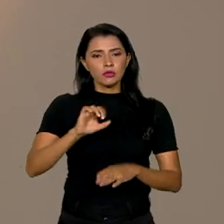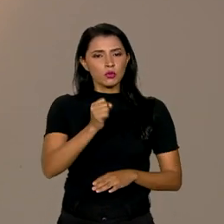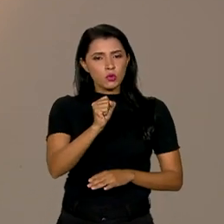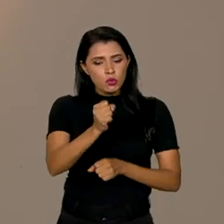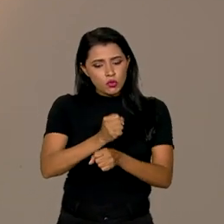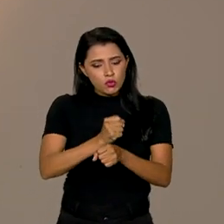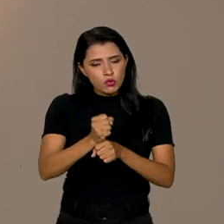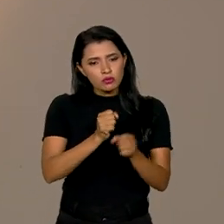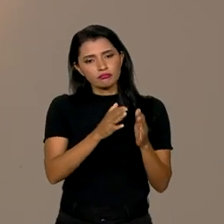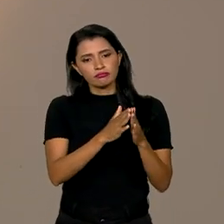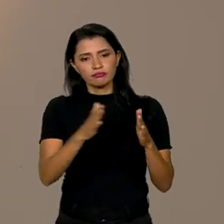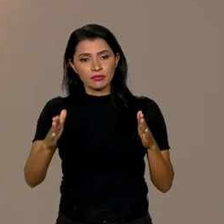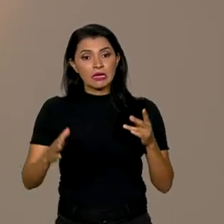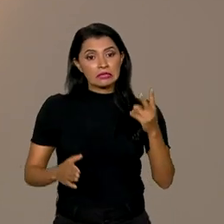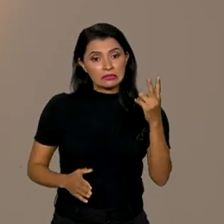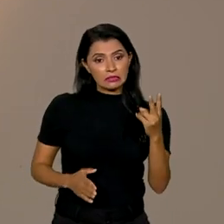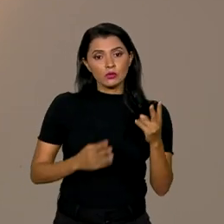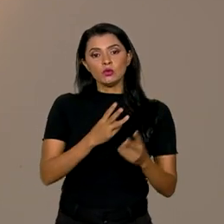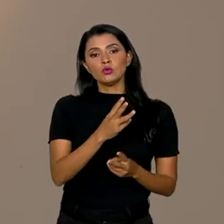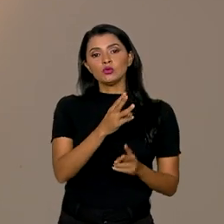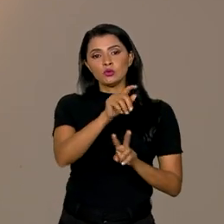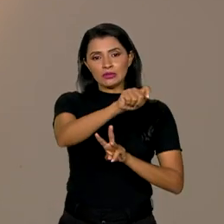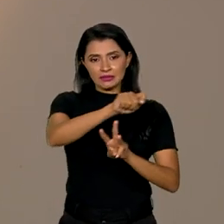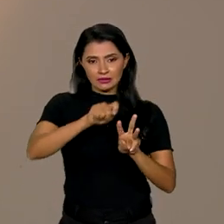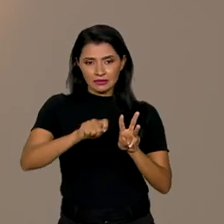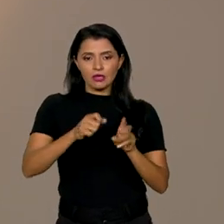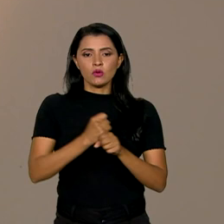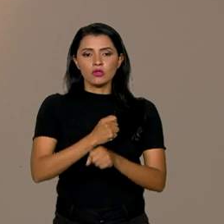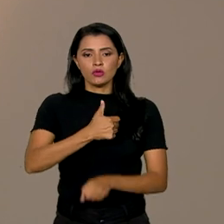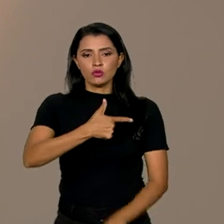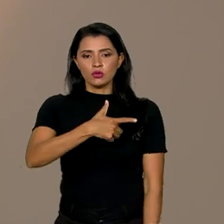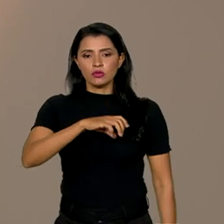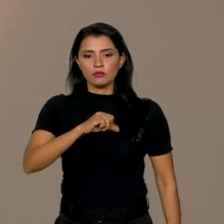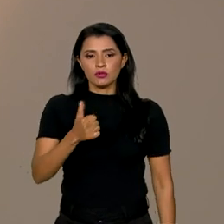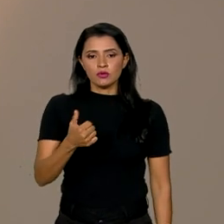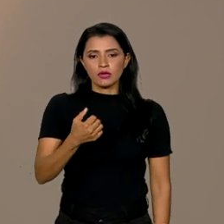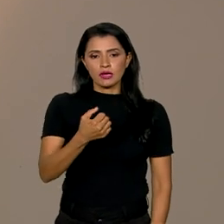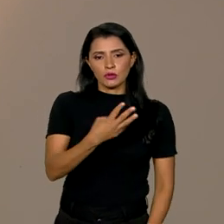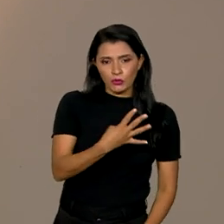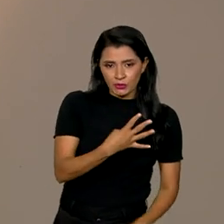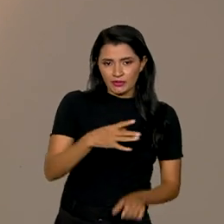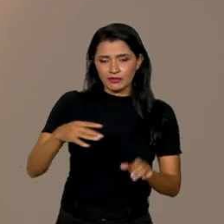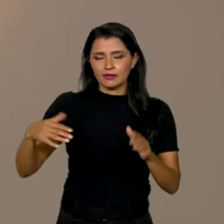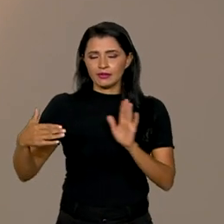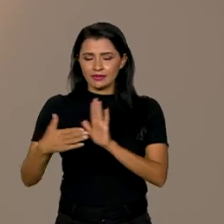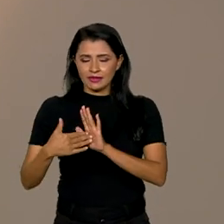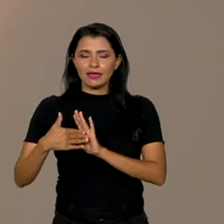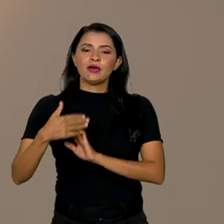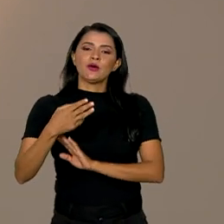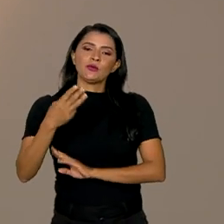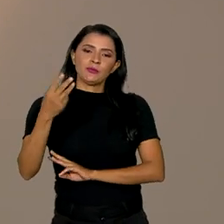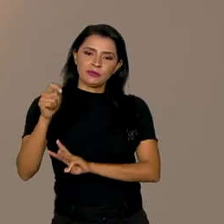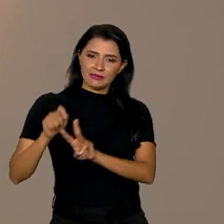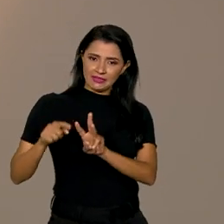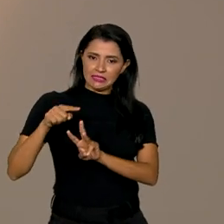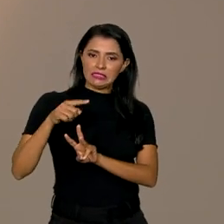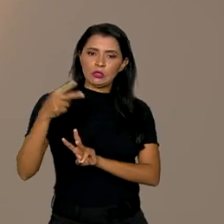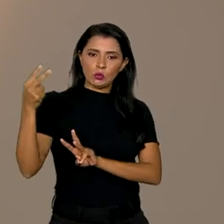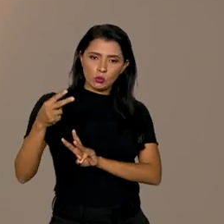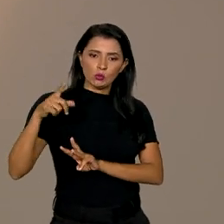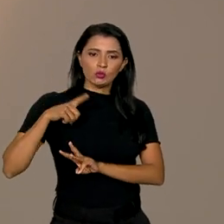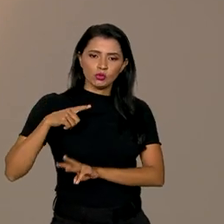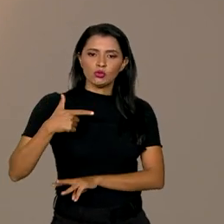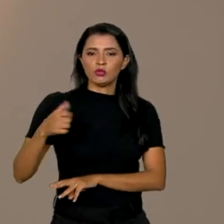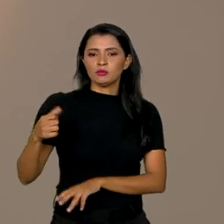anos, que vai do segundo trimestre de 2014 ao segundo trimestre de 2022, a economia brasileira esteve